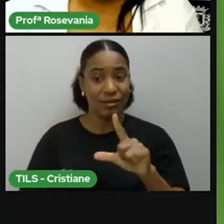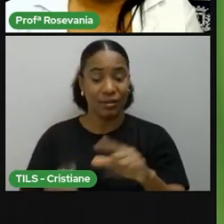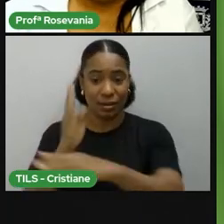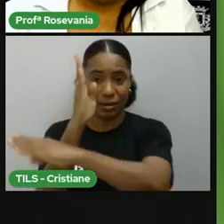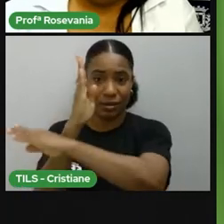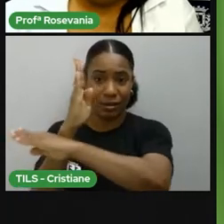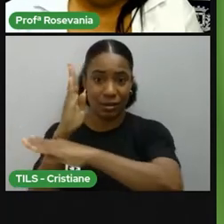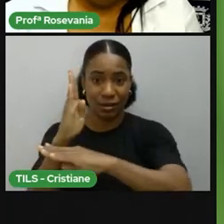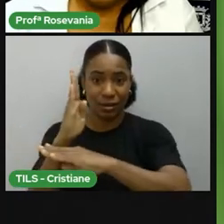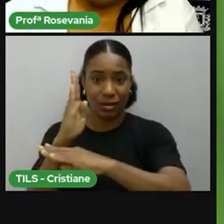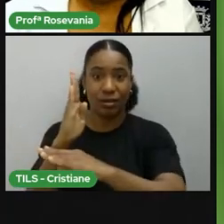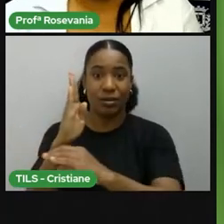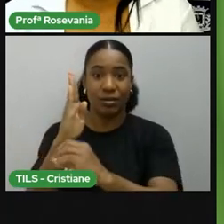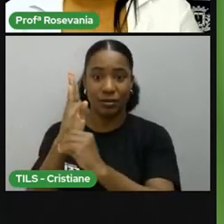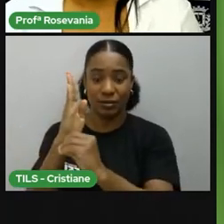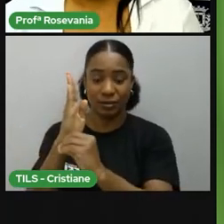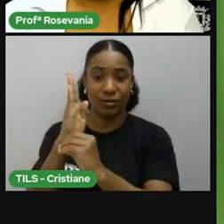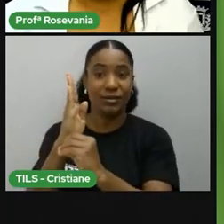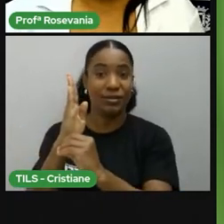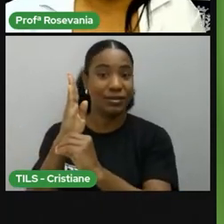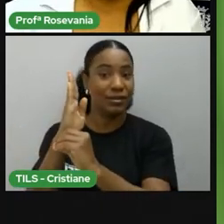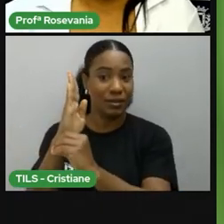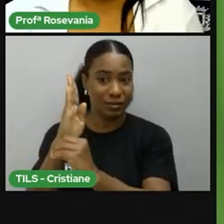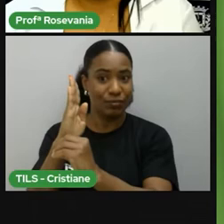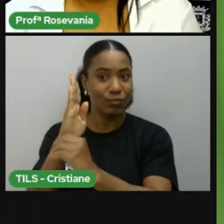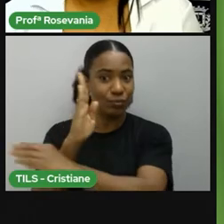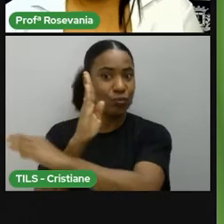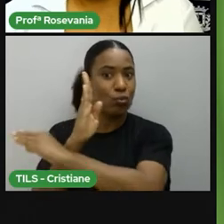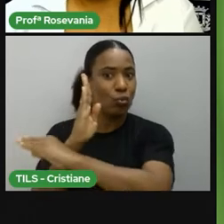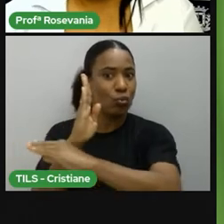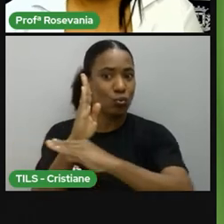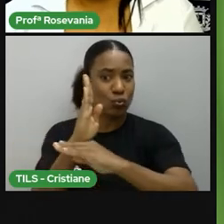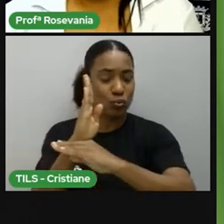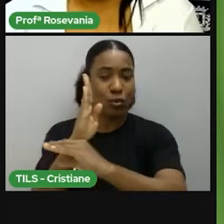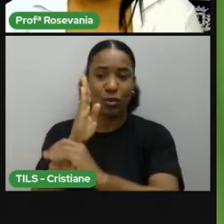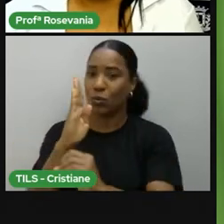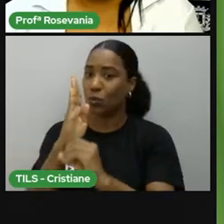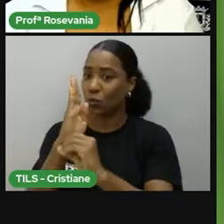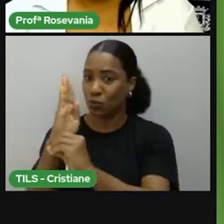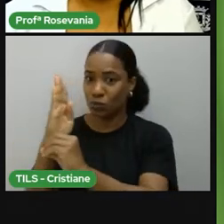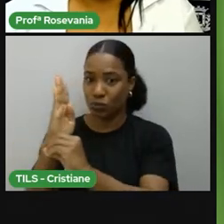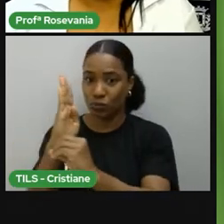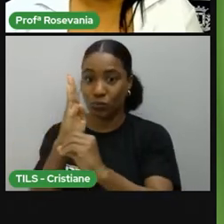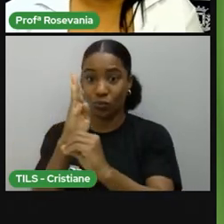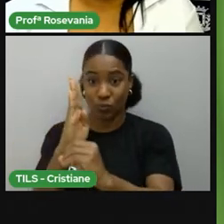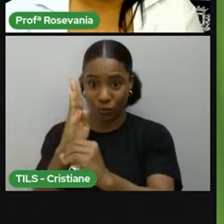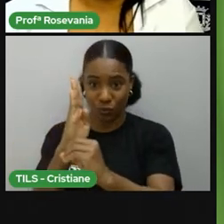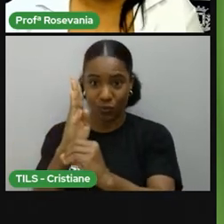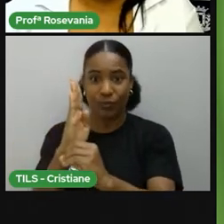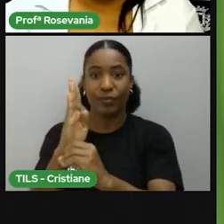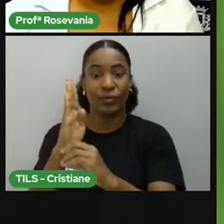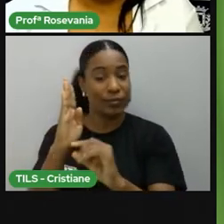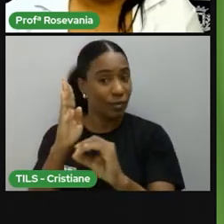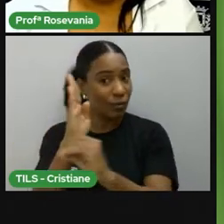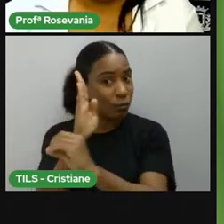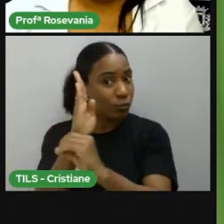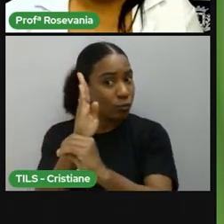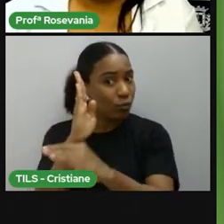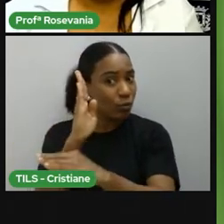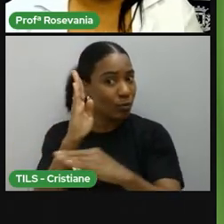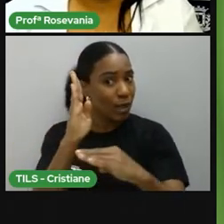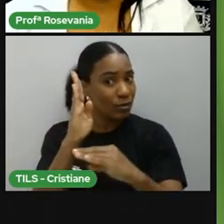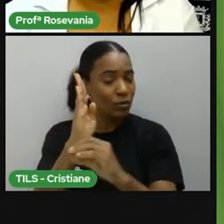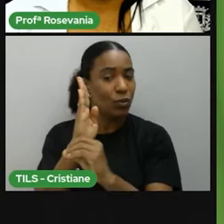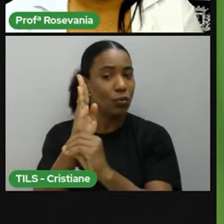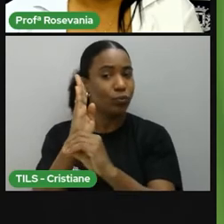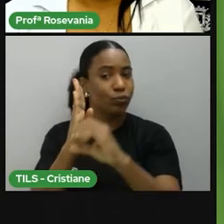Cuidado para não passar o tracinho embaixo, né, porque aí dá aquela ideia de ordinal, mas aqui não é isso, aqui é grau, não tem o